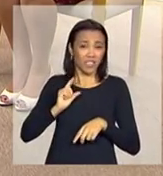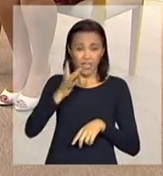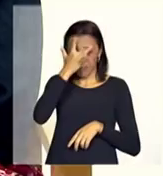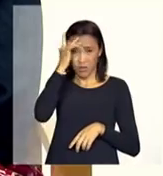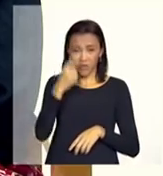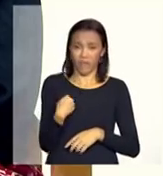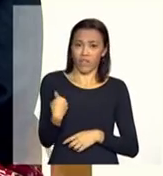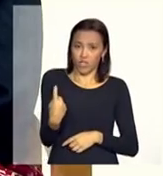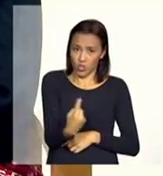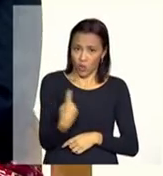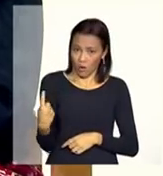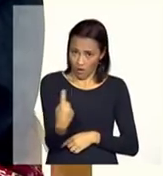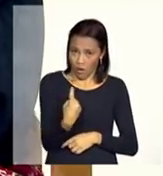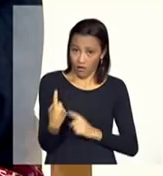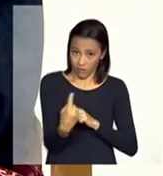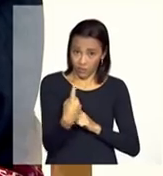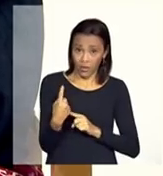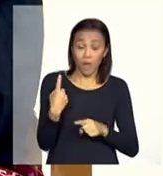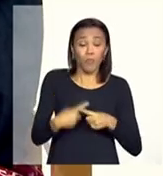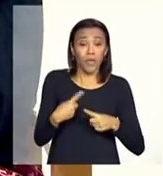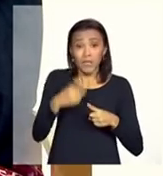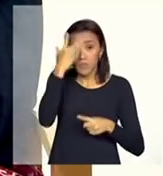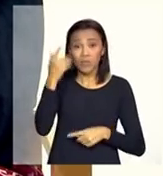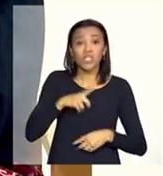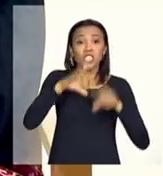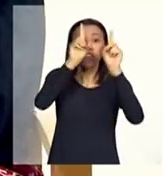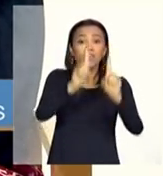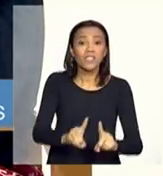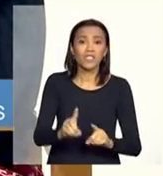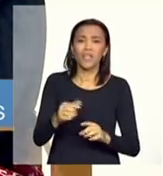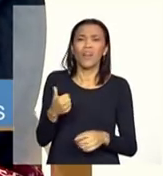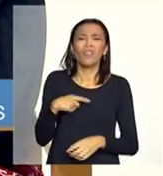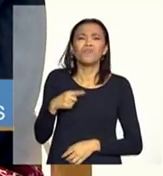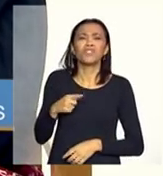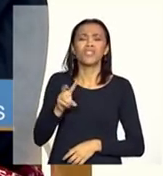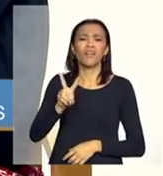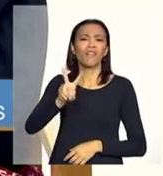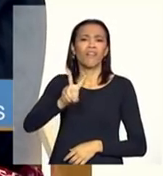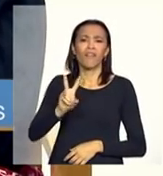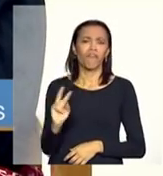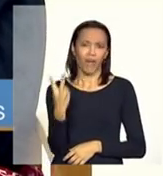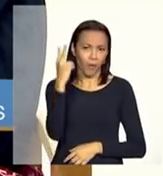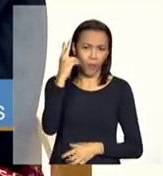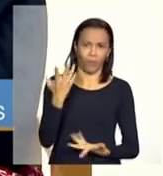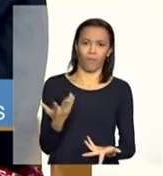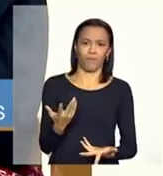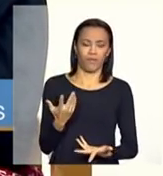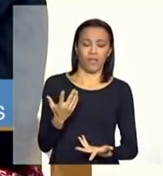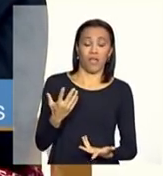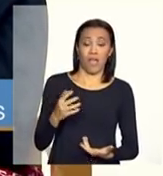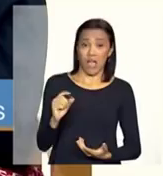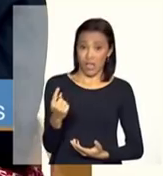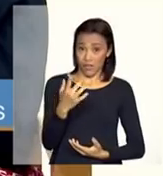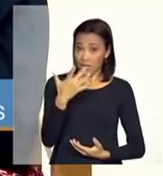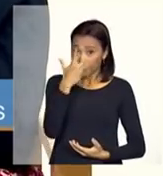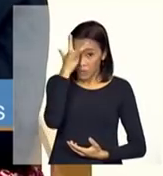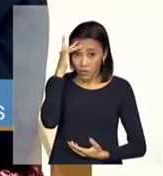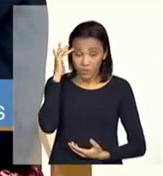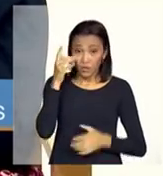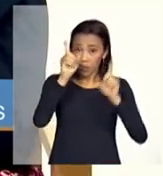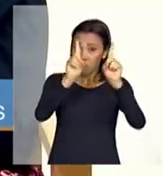exatamente por pensar que as pessoas com deficiência não tinham valor. E muito pelo contrário, elas exatamente, elas